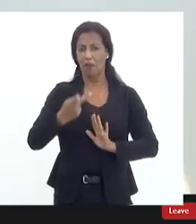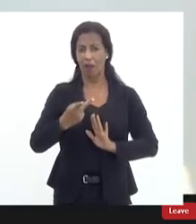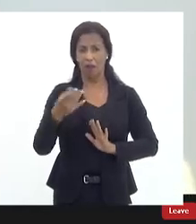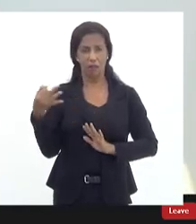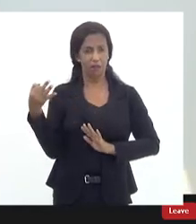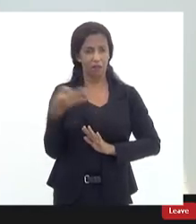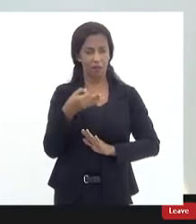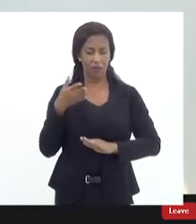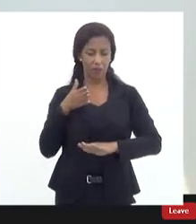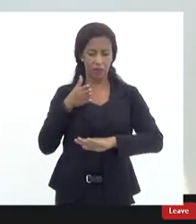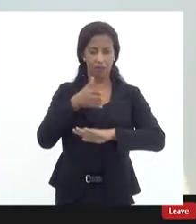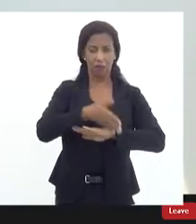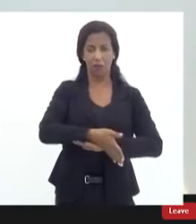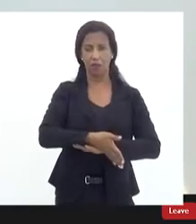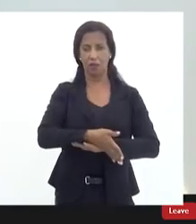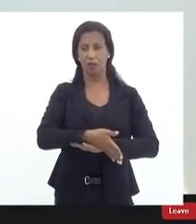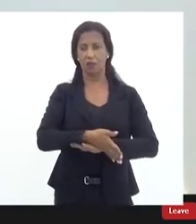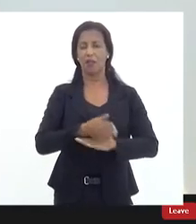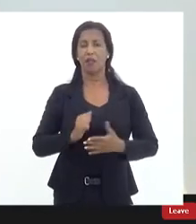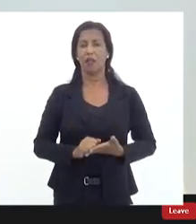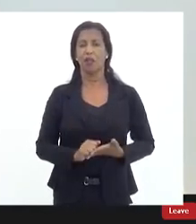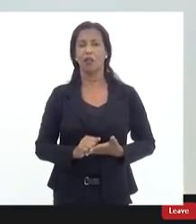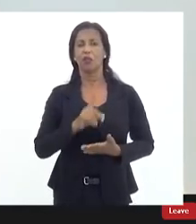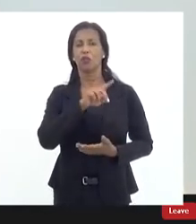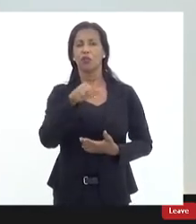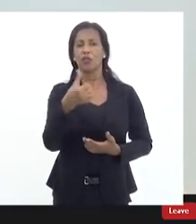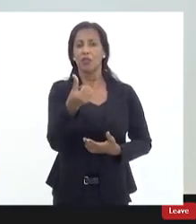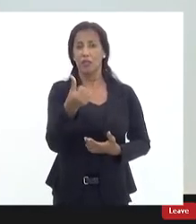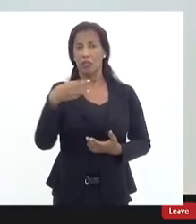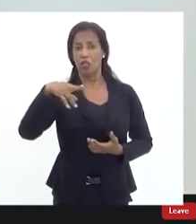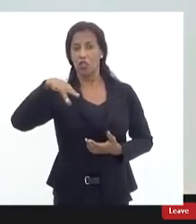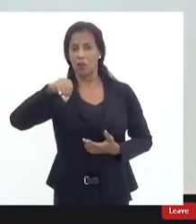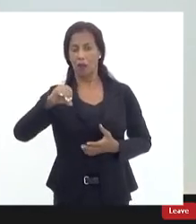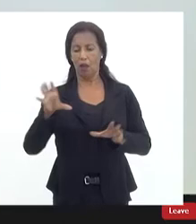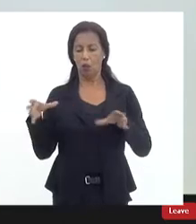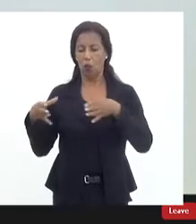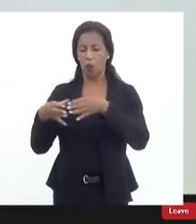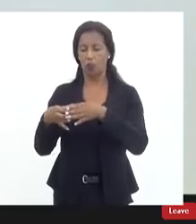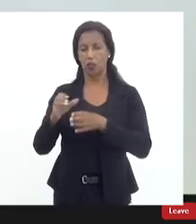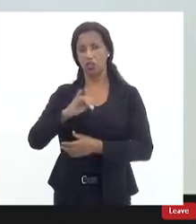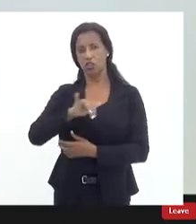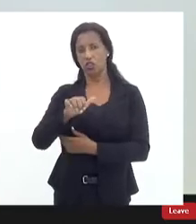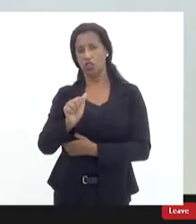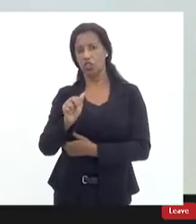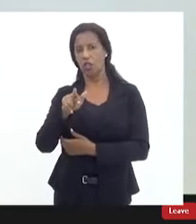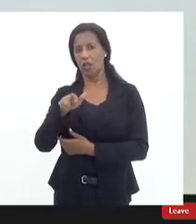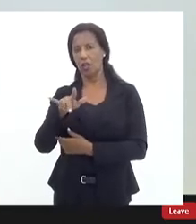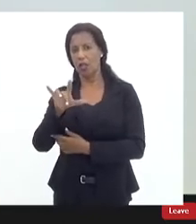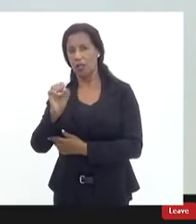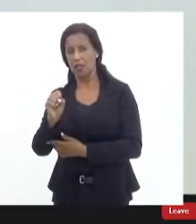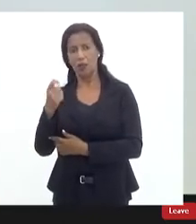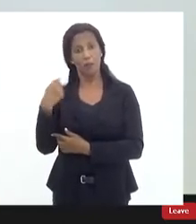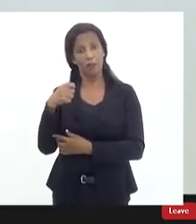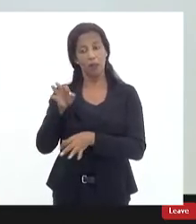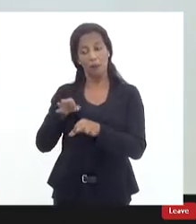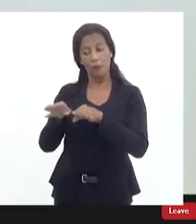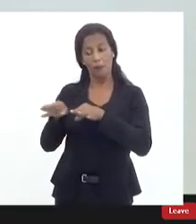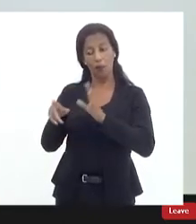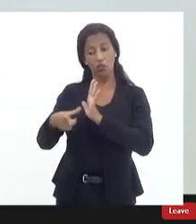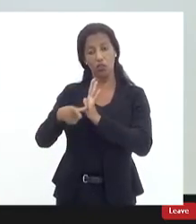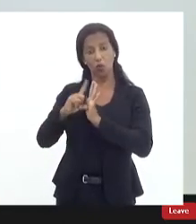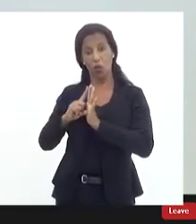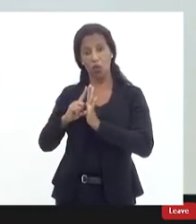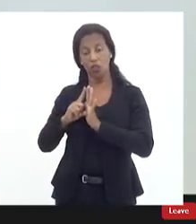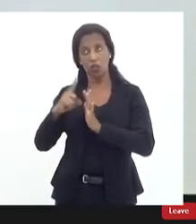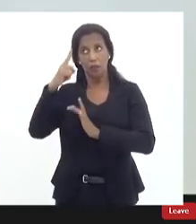atuações no evento do dia 6 de maio Jacarezinho é indispensável que haja um plano mínimo de redução da